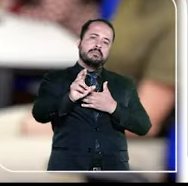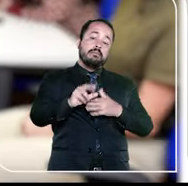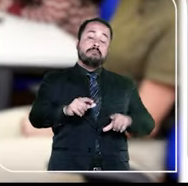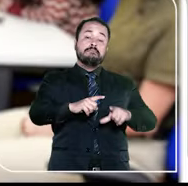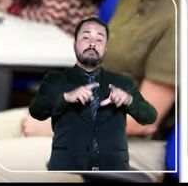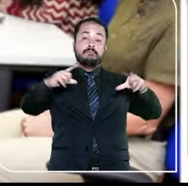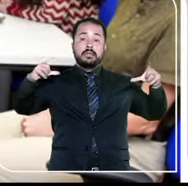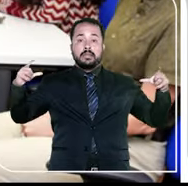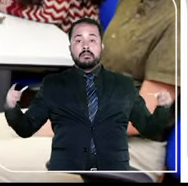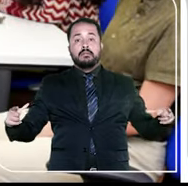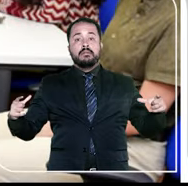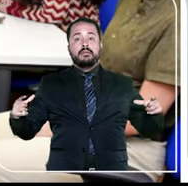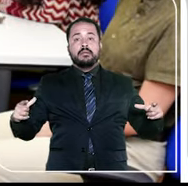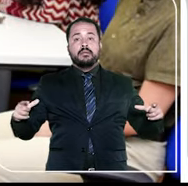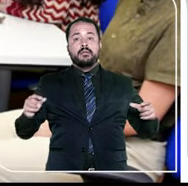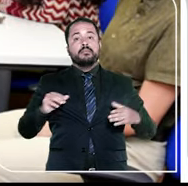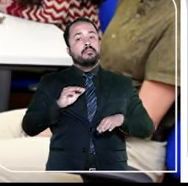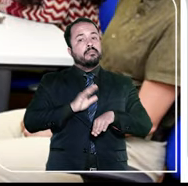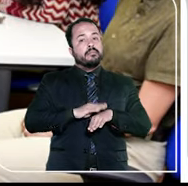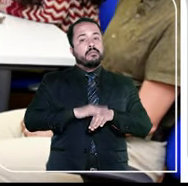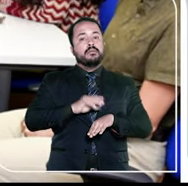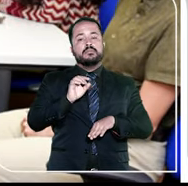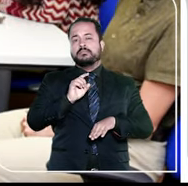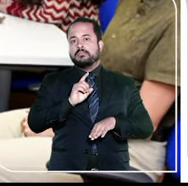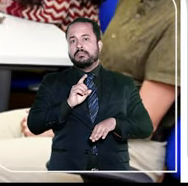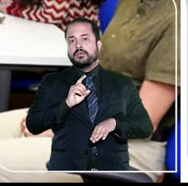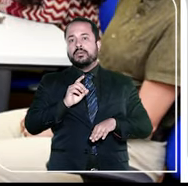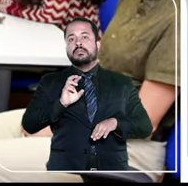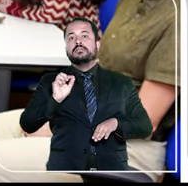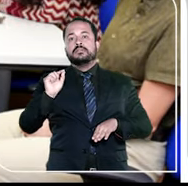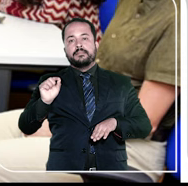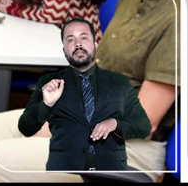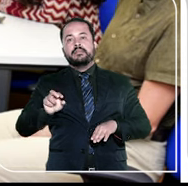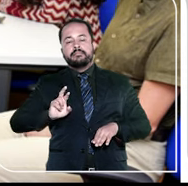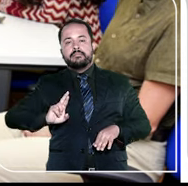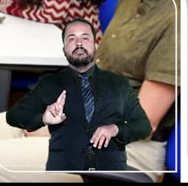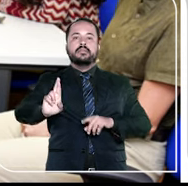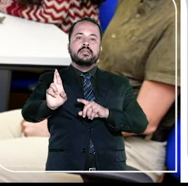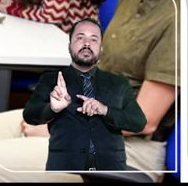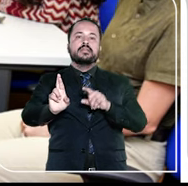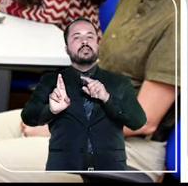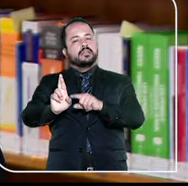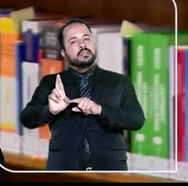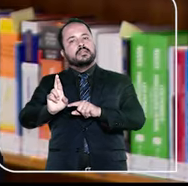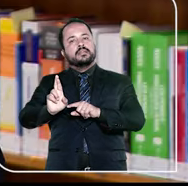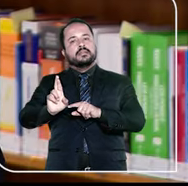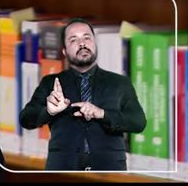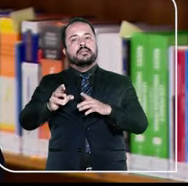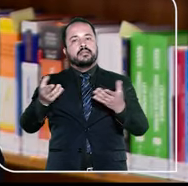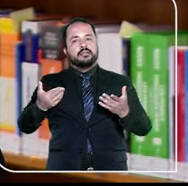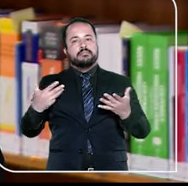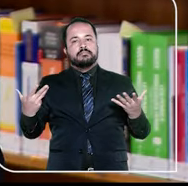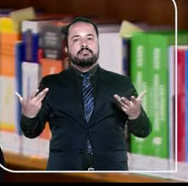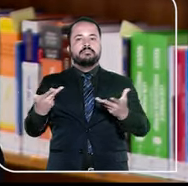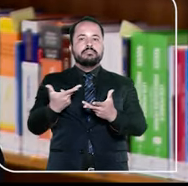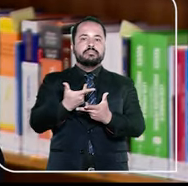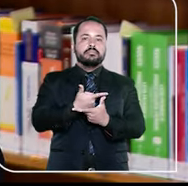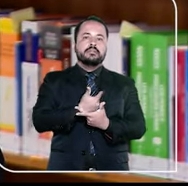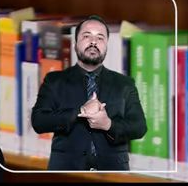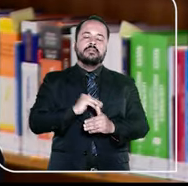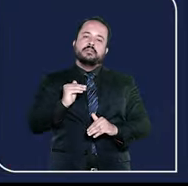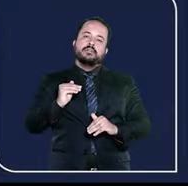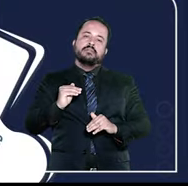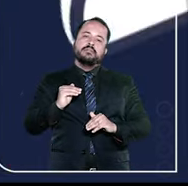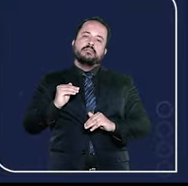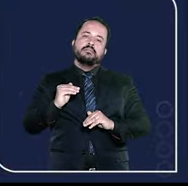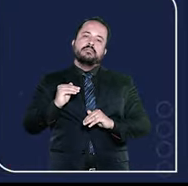maior, não só pela autonomia, mas pela representatividade, e acredito que com maior eficiência